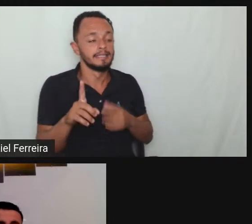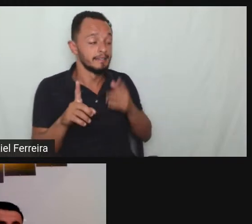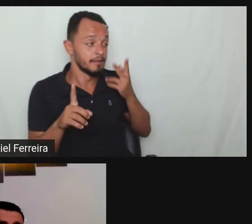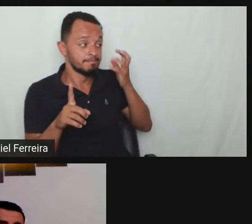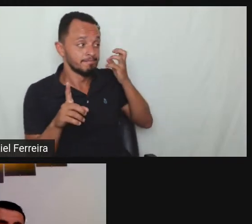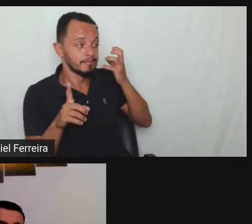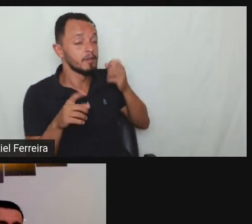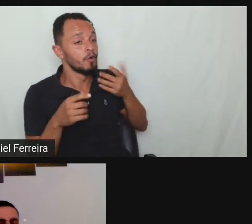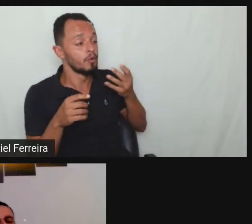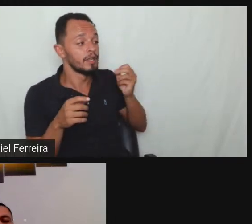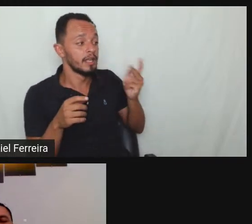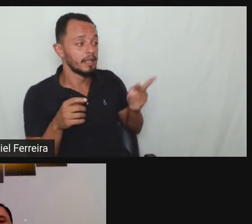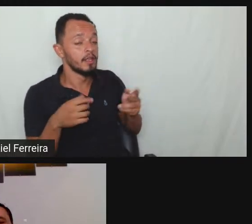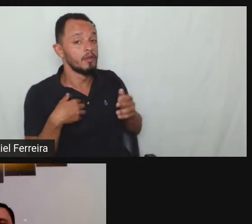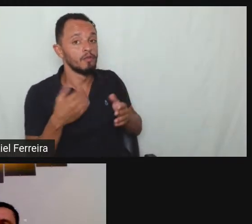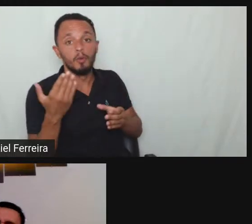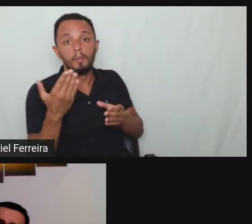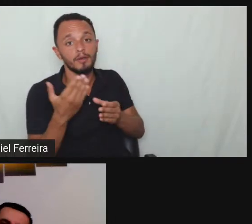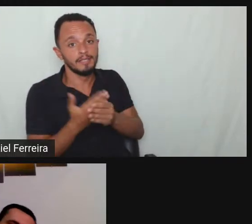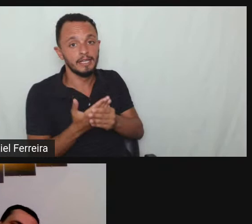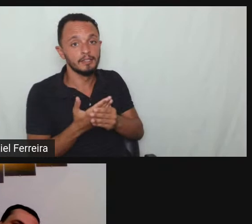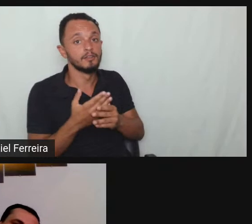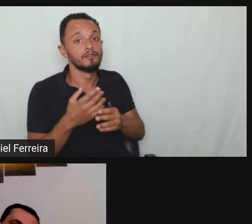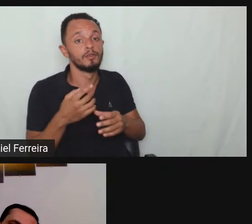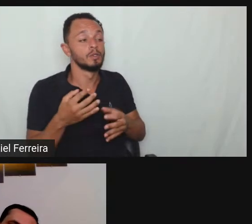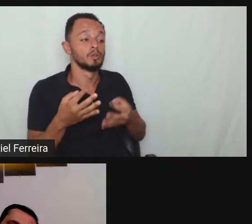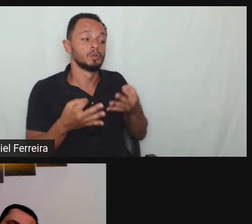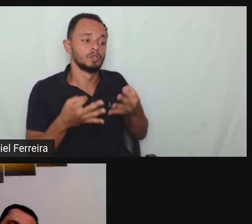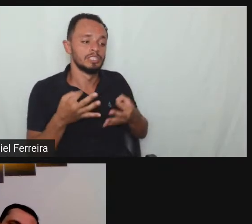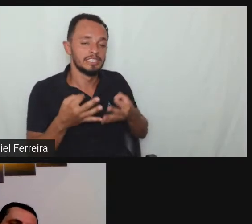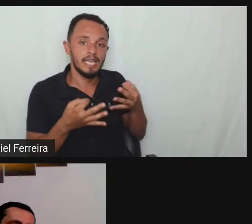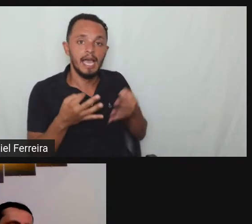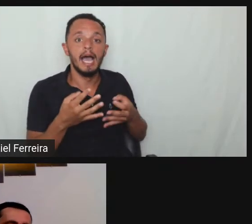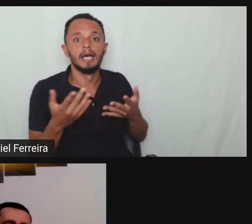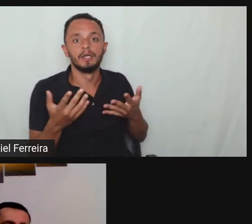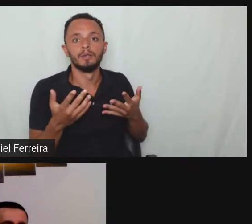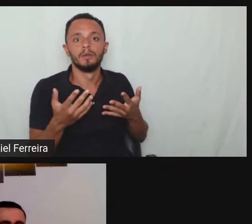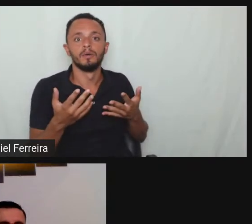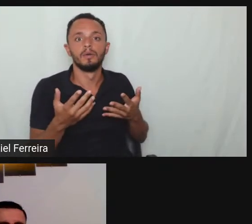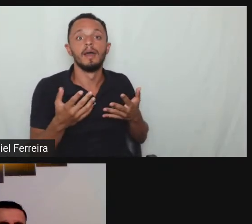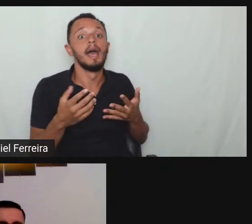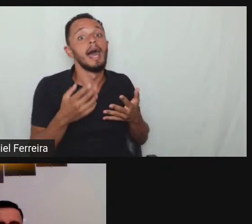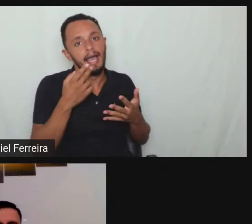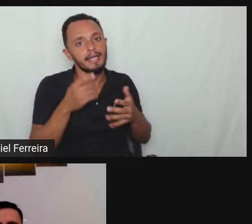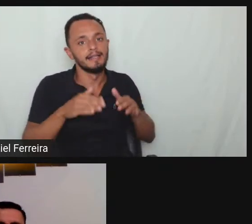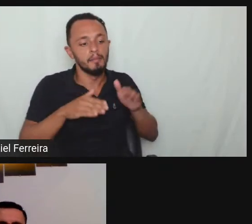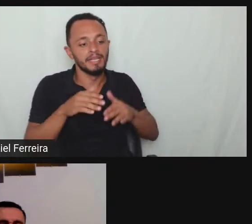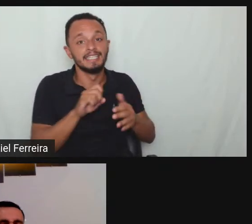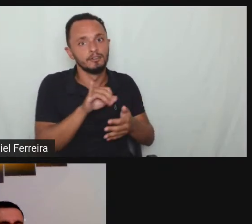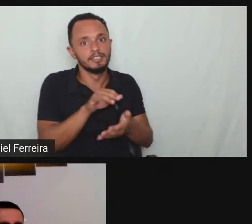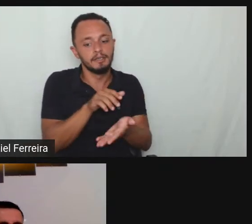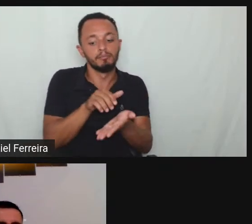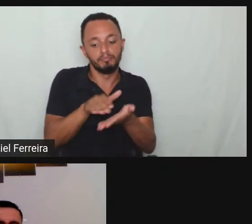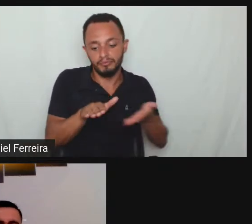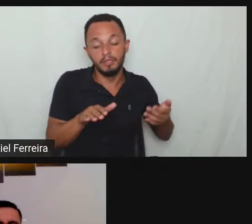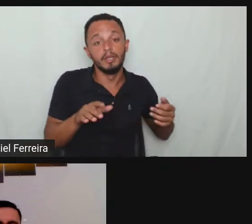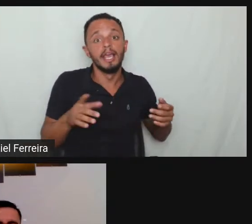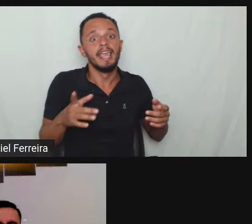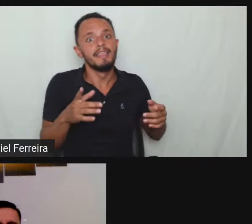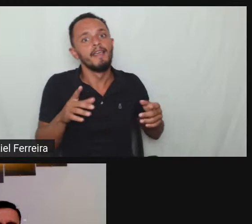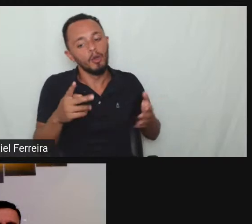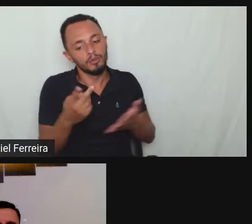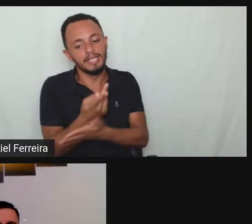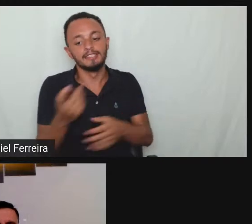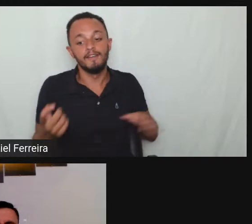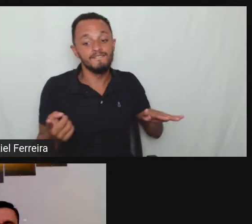judiciário o juiz vai mandar o judiciário vai mandar você ser reintegrado ao trabalho pagamento dos salários daquele